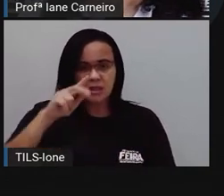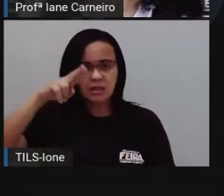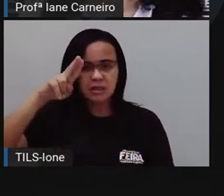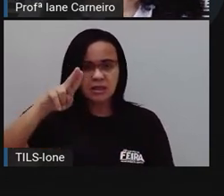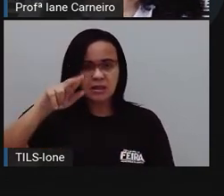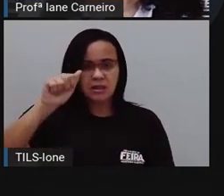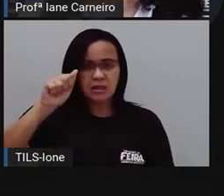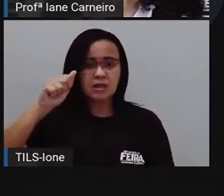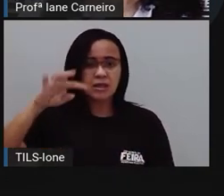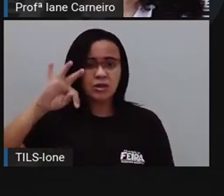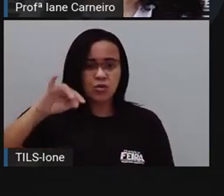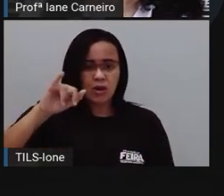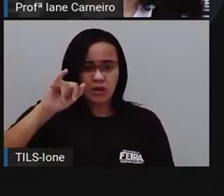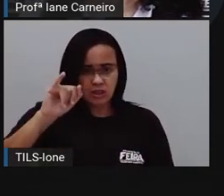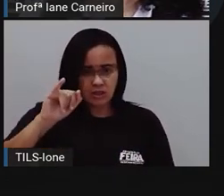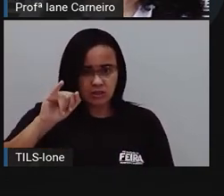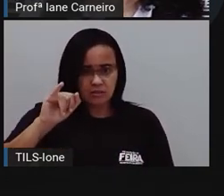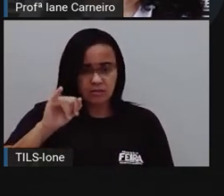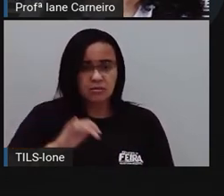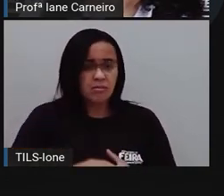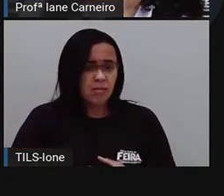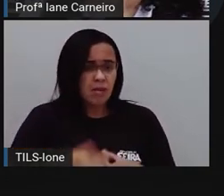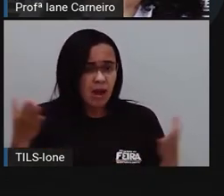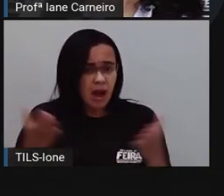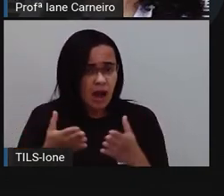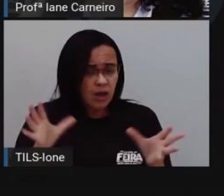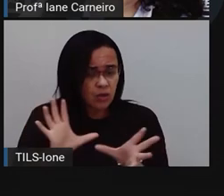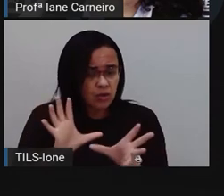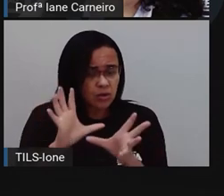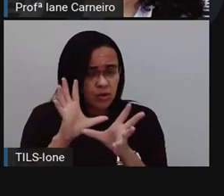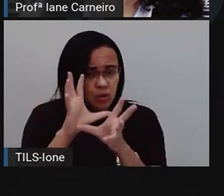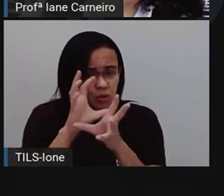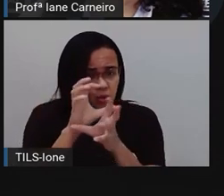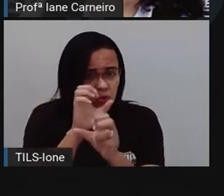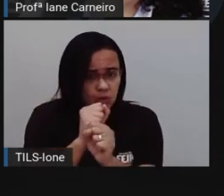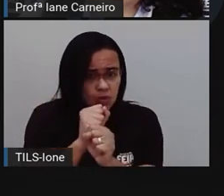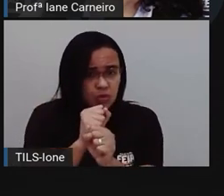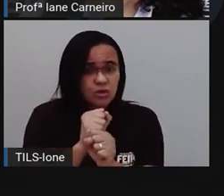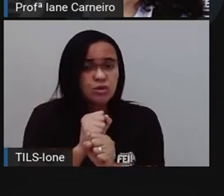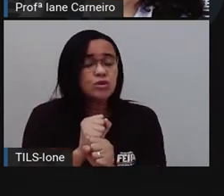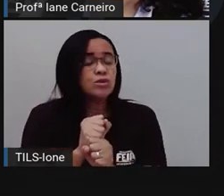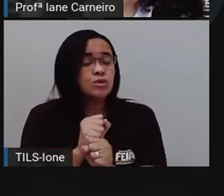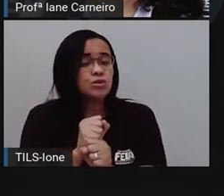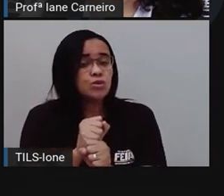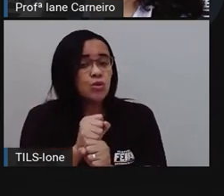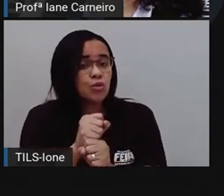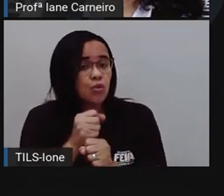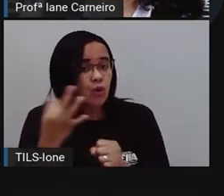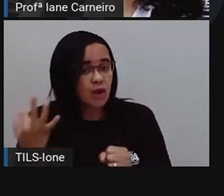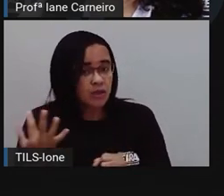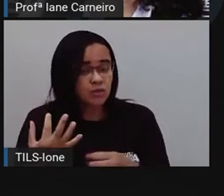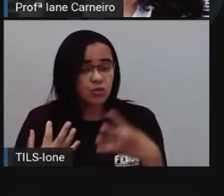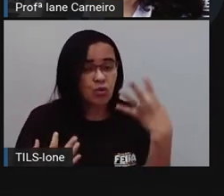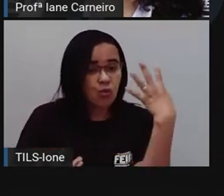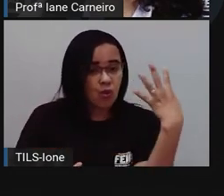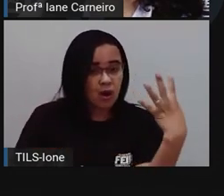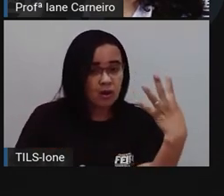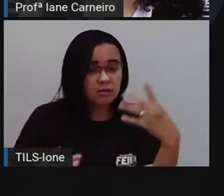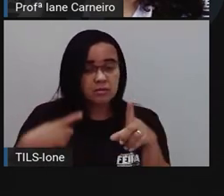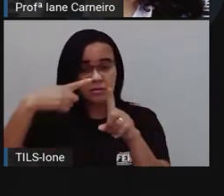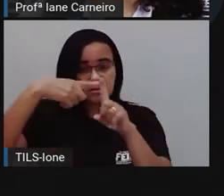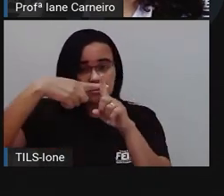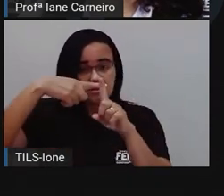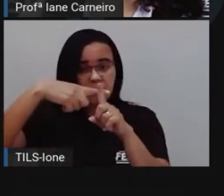Então, gente coloca, ó, o quatro, que é a quantidade de jaguatiricas, mais